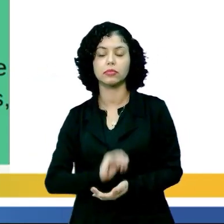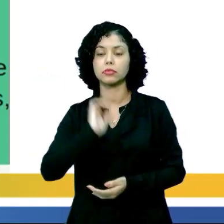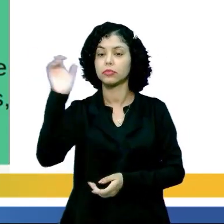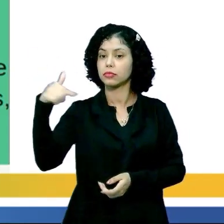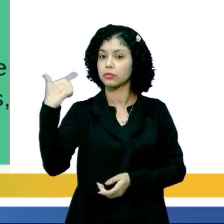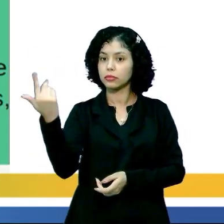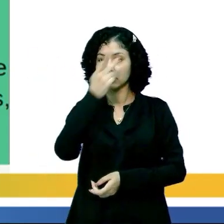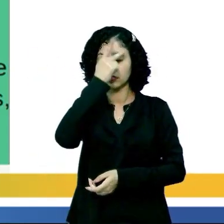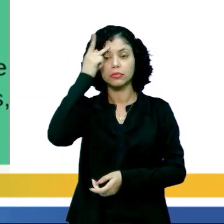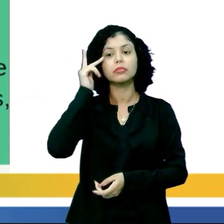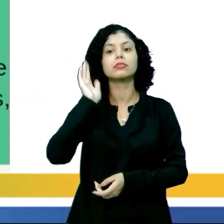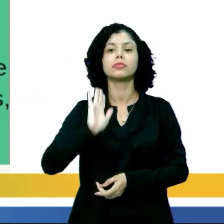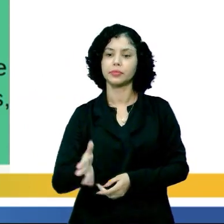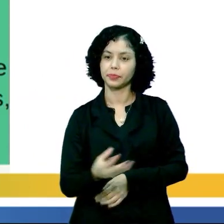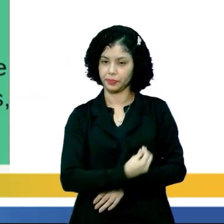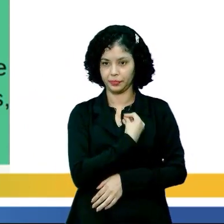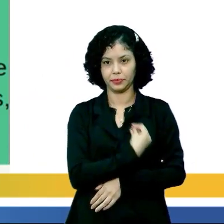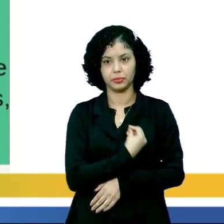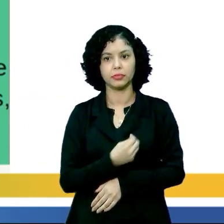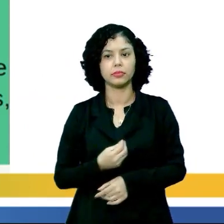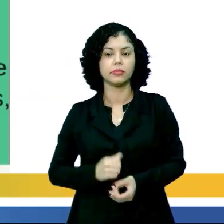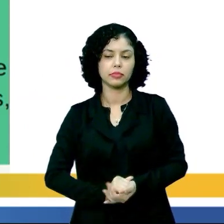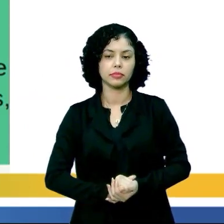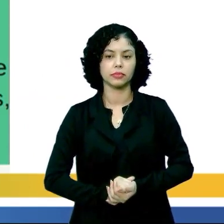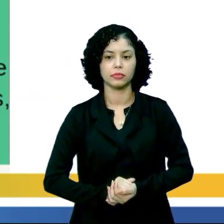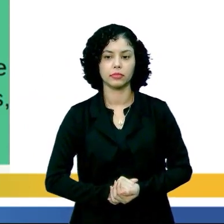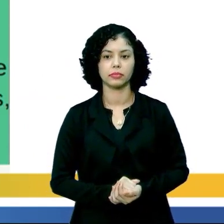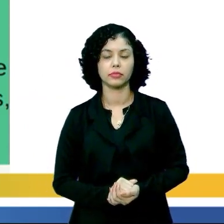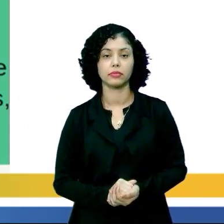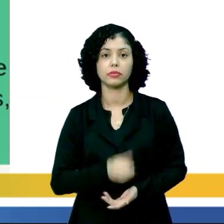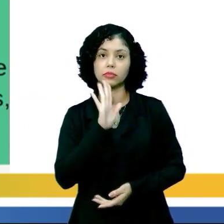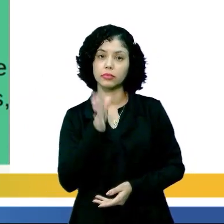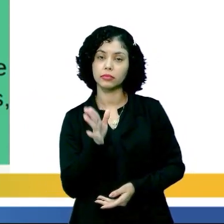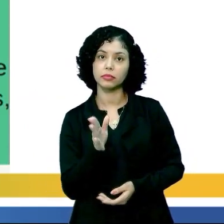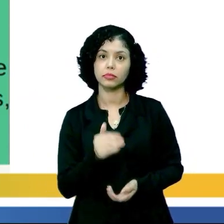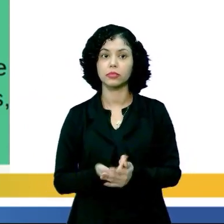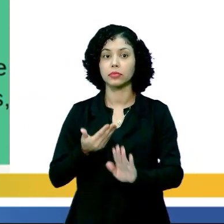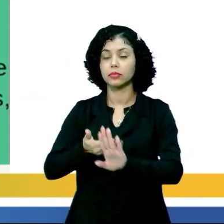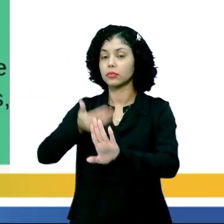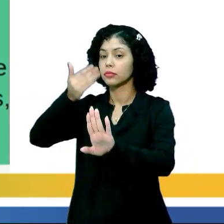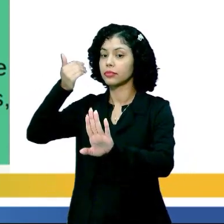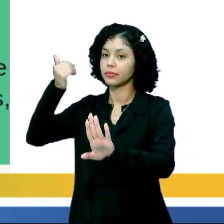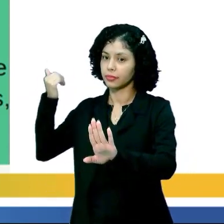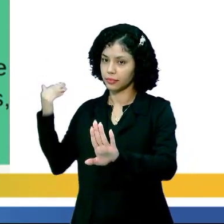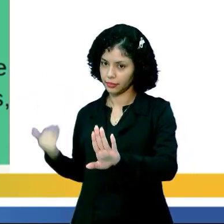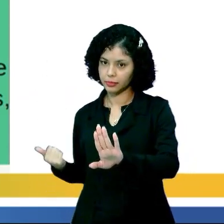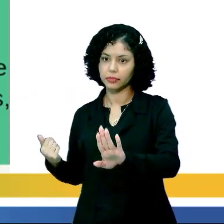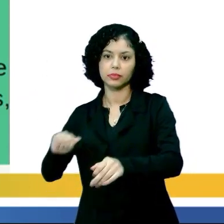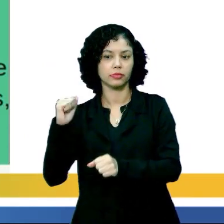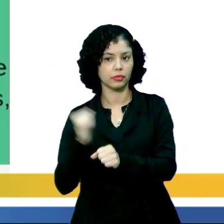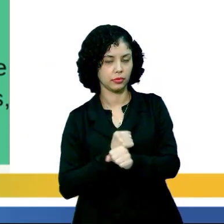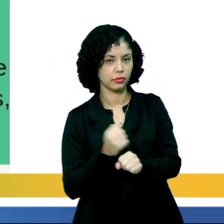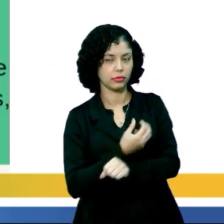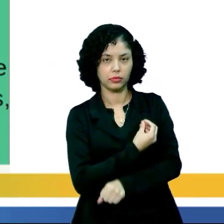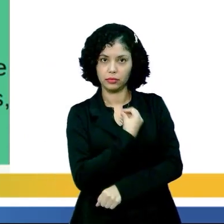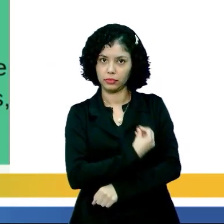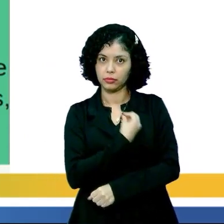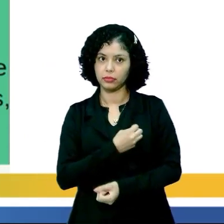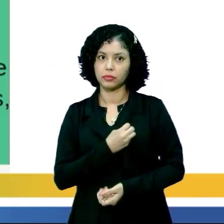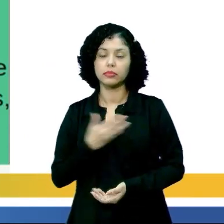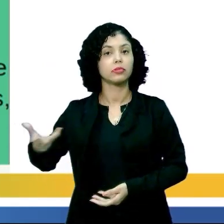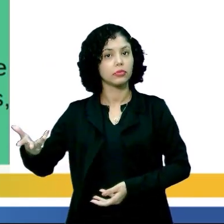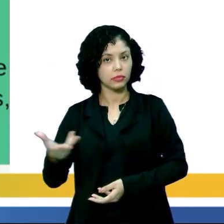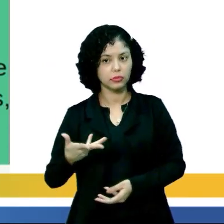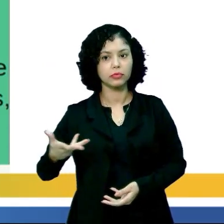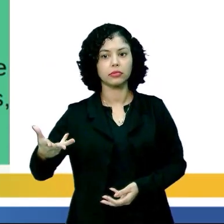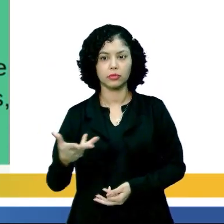outras pessoas que já viveram aqueles episódios. Então ela se refere ao passado reconstruído do presente e